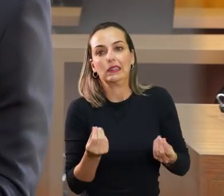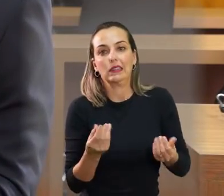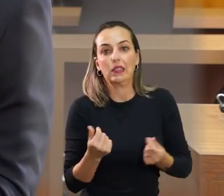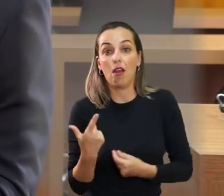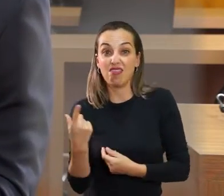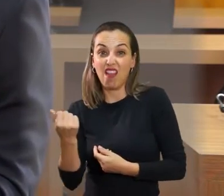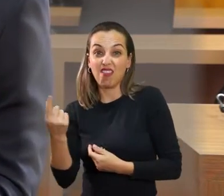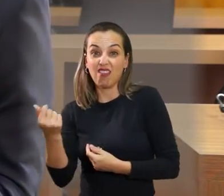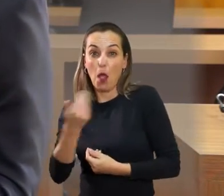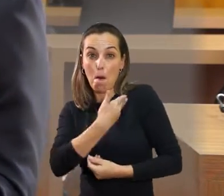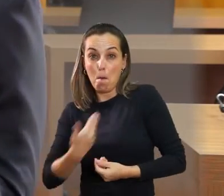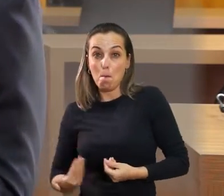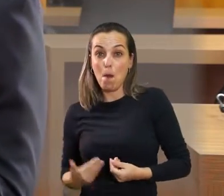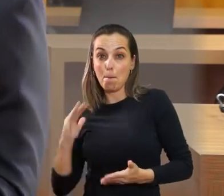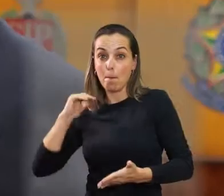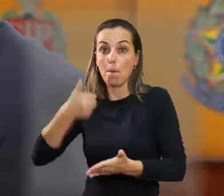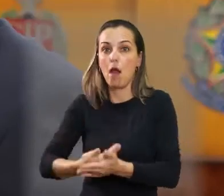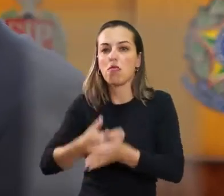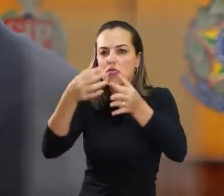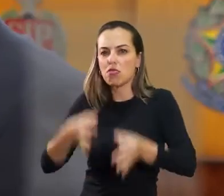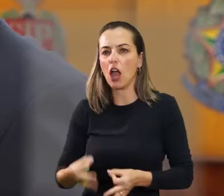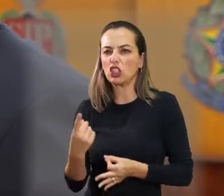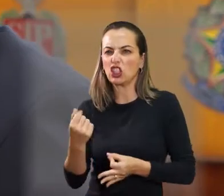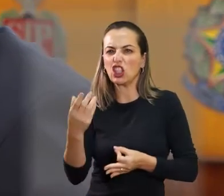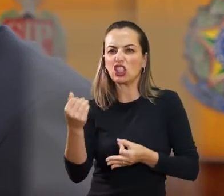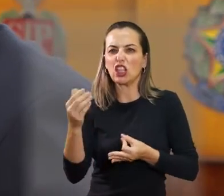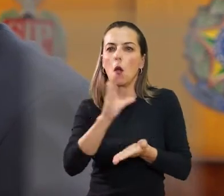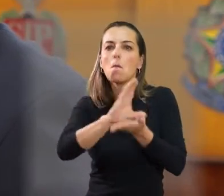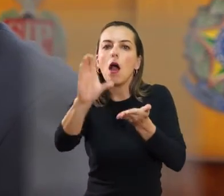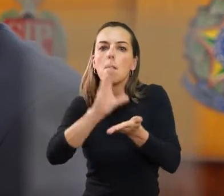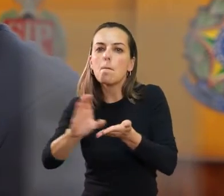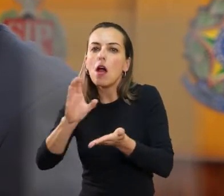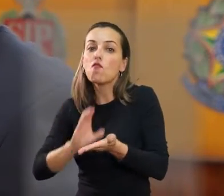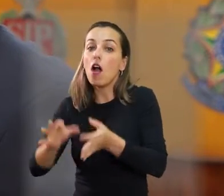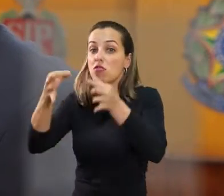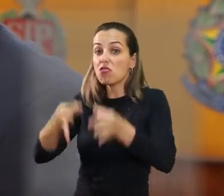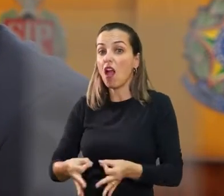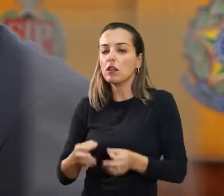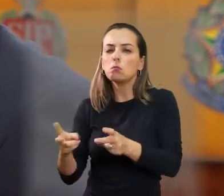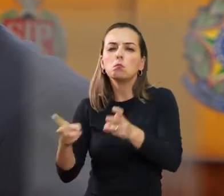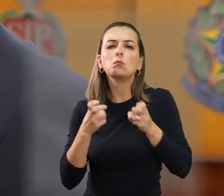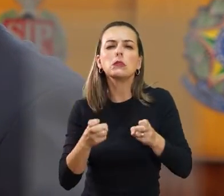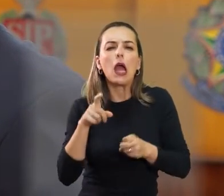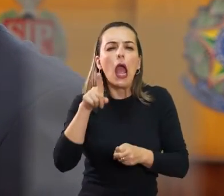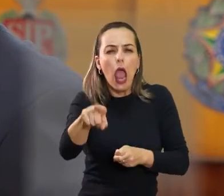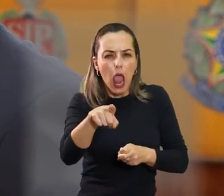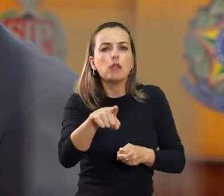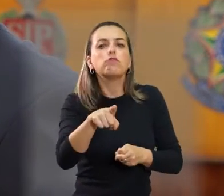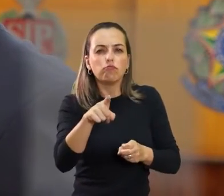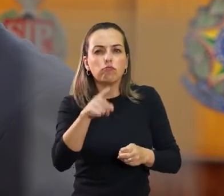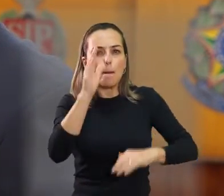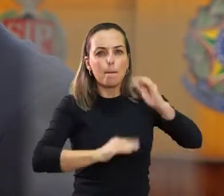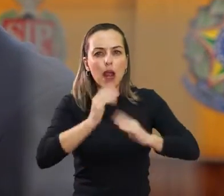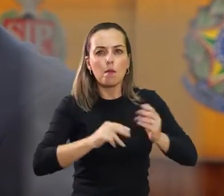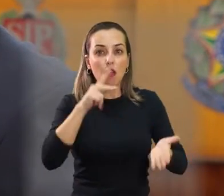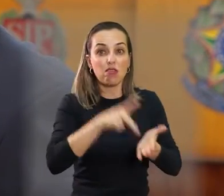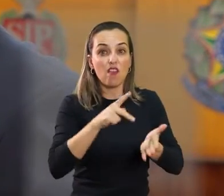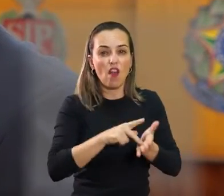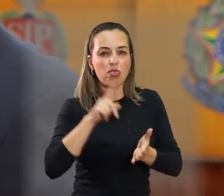com dinheiro público, sem superfaturar, fazer render o dinheiro. E eu vejo o que o cara faz, o cara colocou o município em ordem. Então,